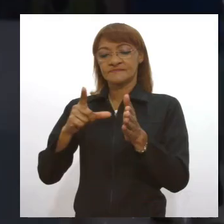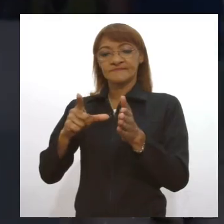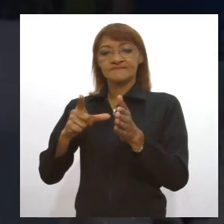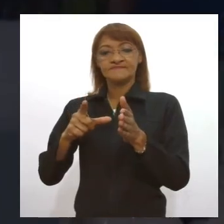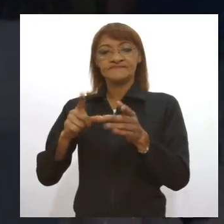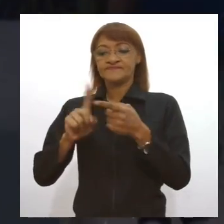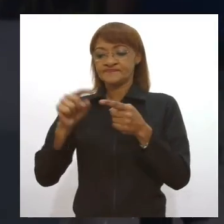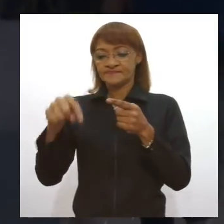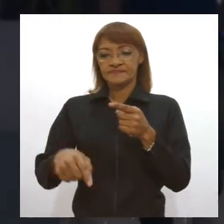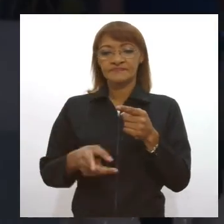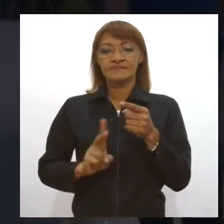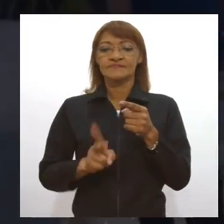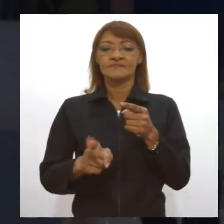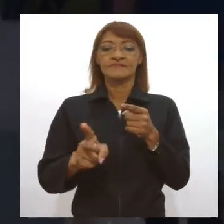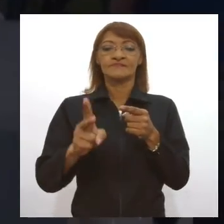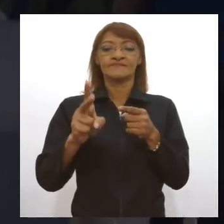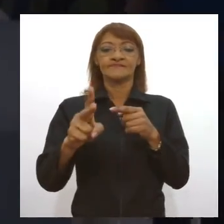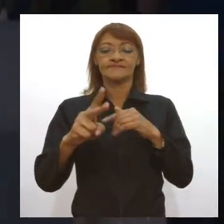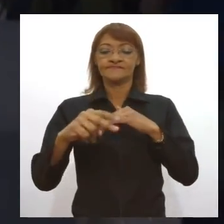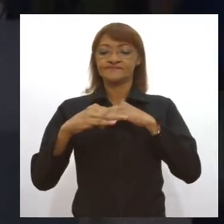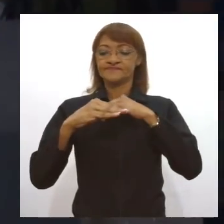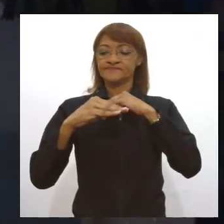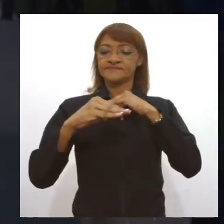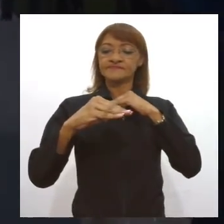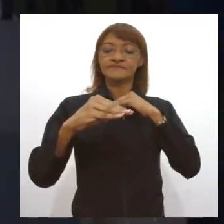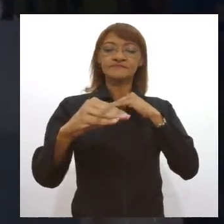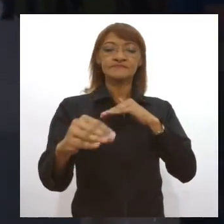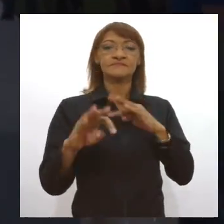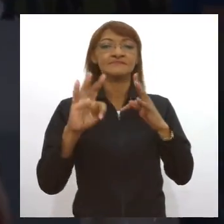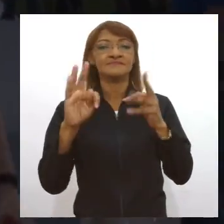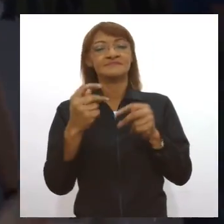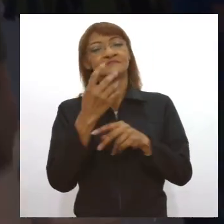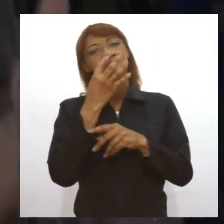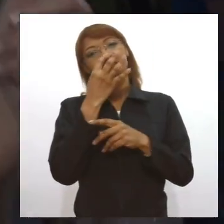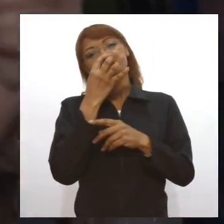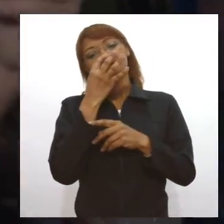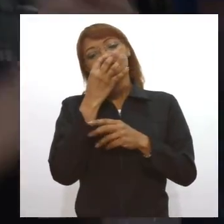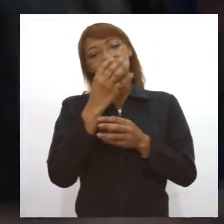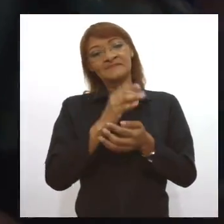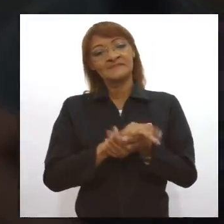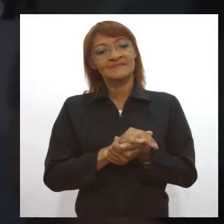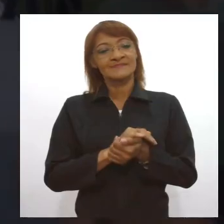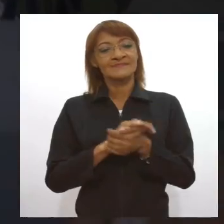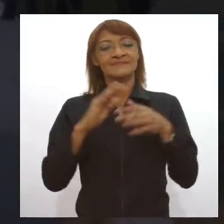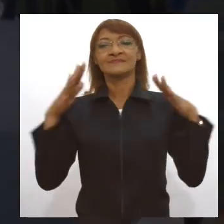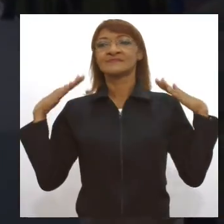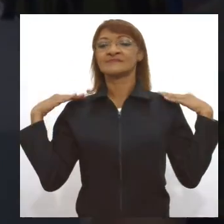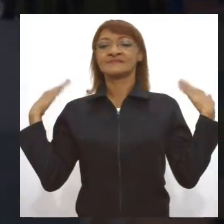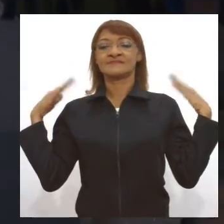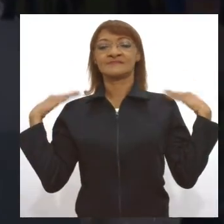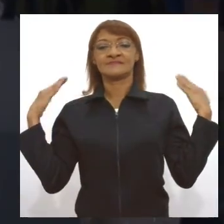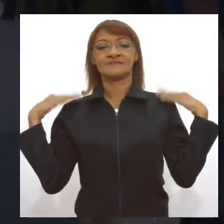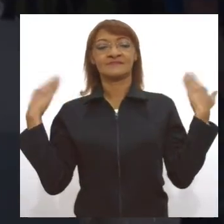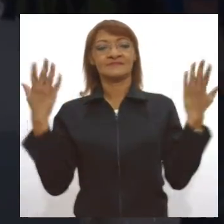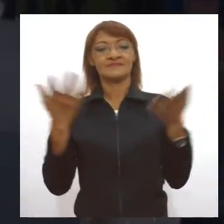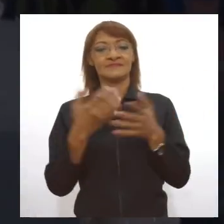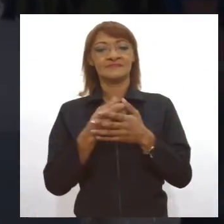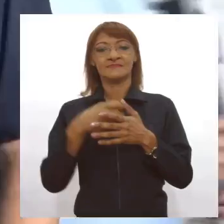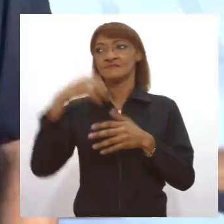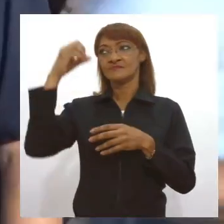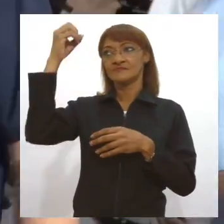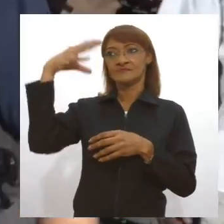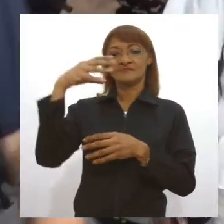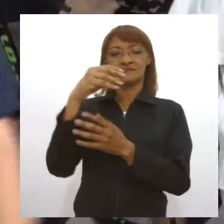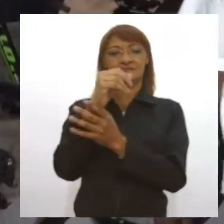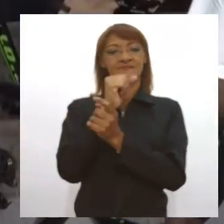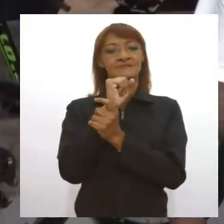nessa também, dando uma continuidade, uma sequência àqueles que gostam de apreciar a vista, de passear como turista, com iluminação, com segurança.